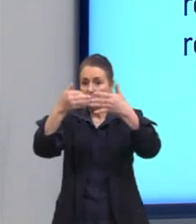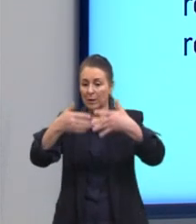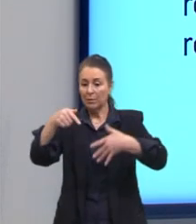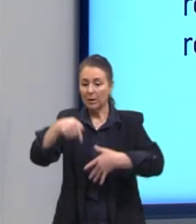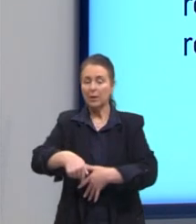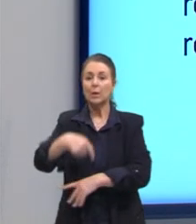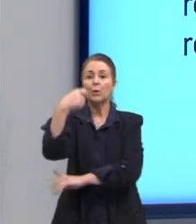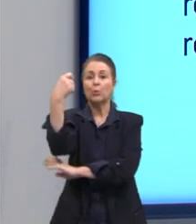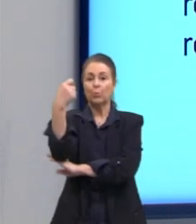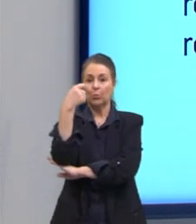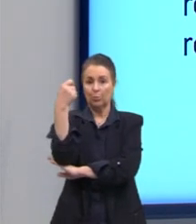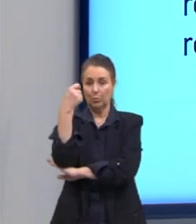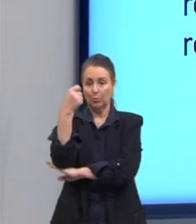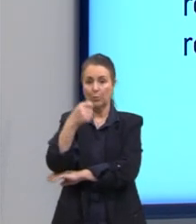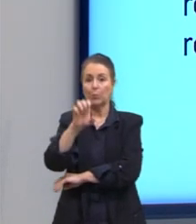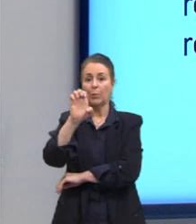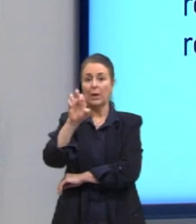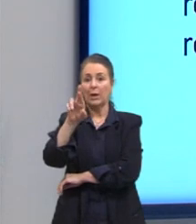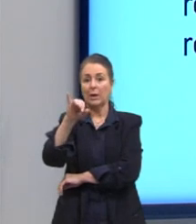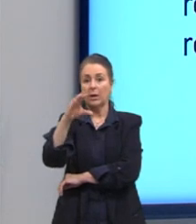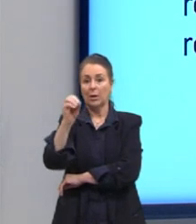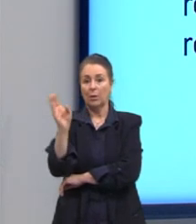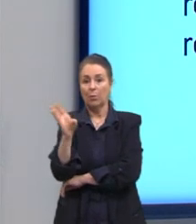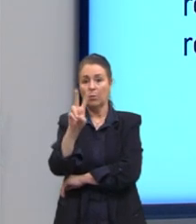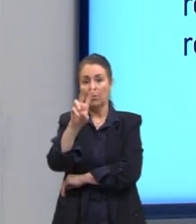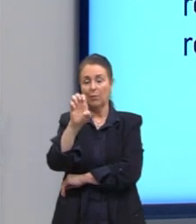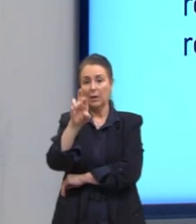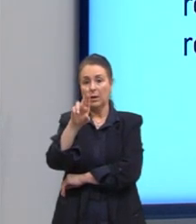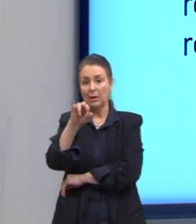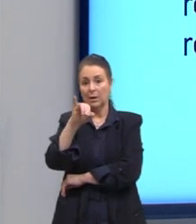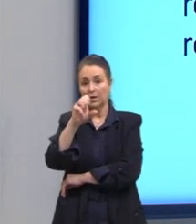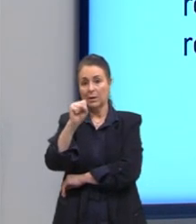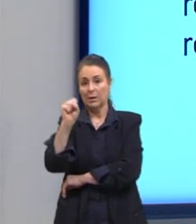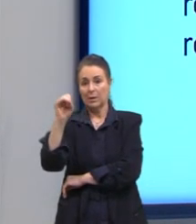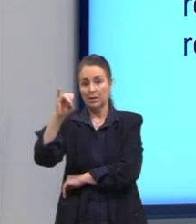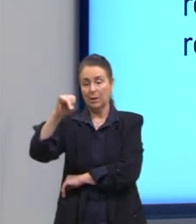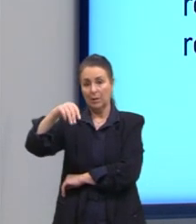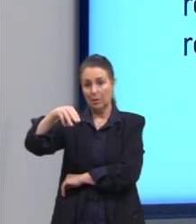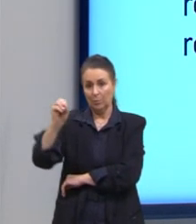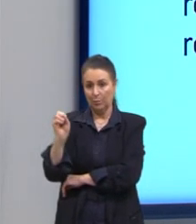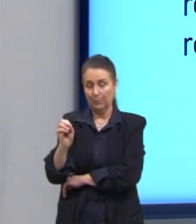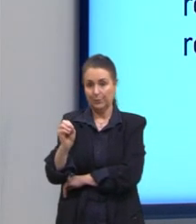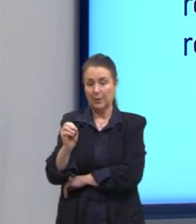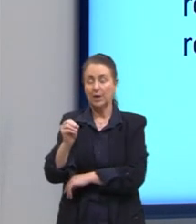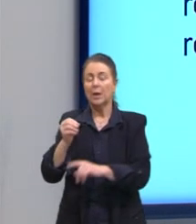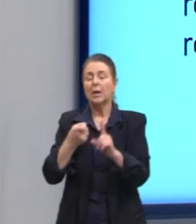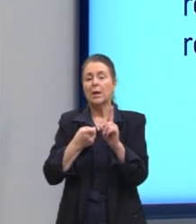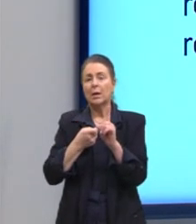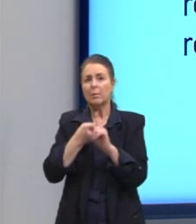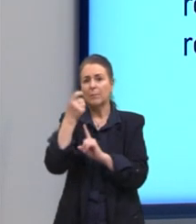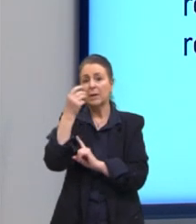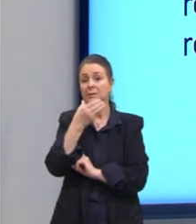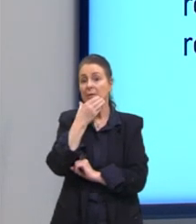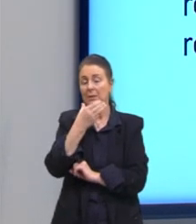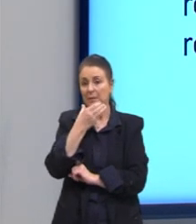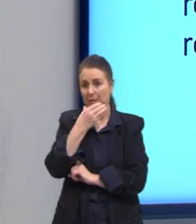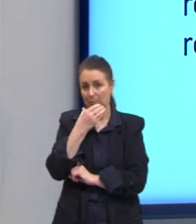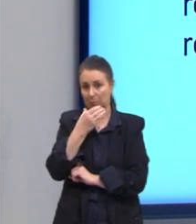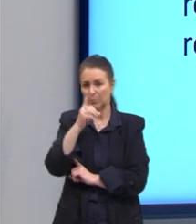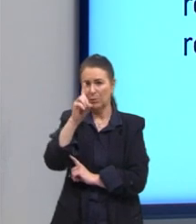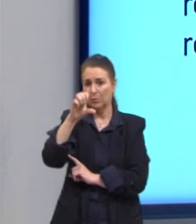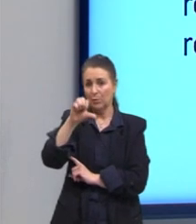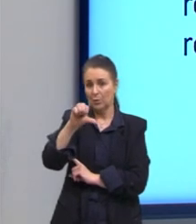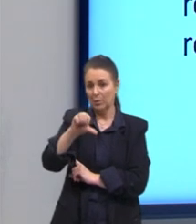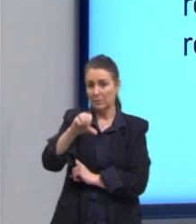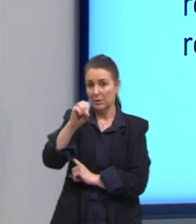Rio Grande do Sul, falar do Érico Veríssimo, né, ele é de dezembro de 1905, ele é nascido na cidade de Cruz Alto, no Rio